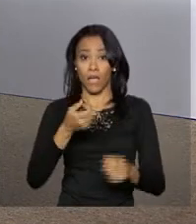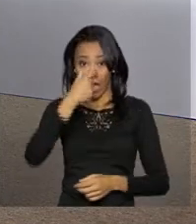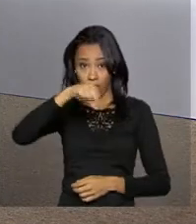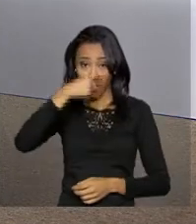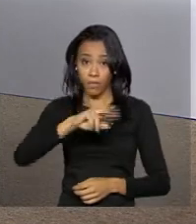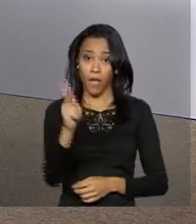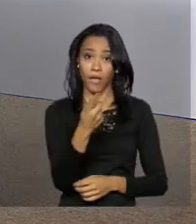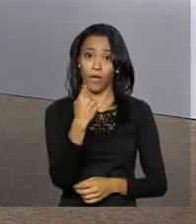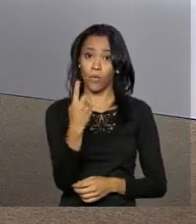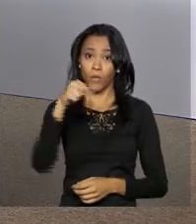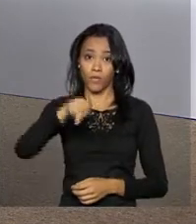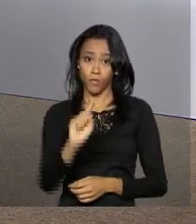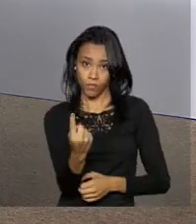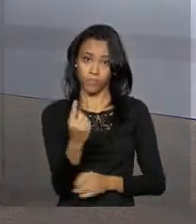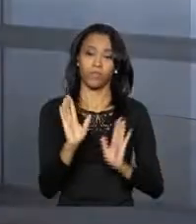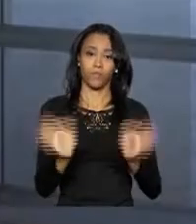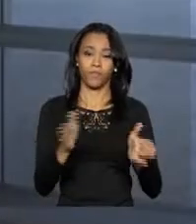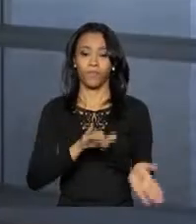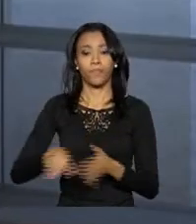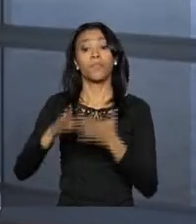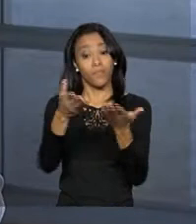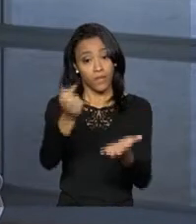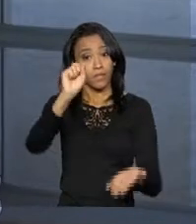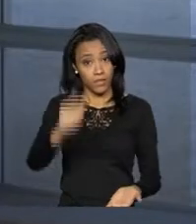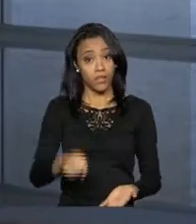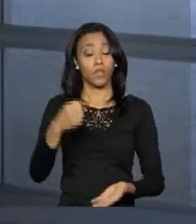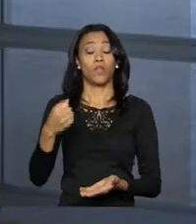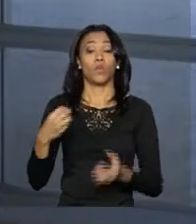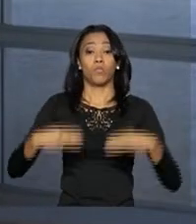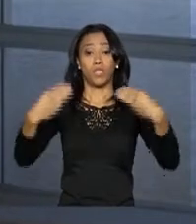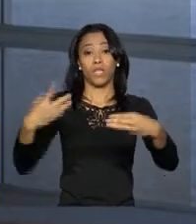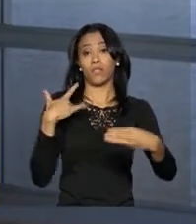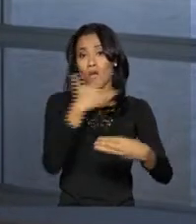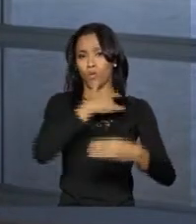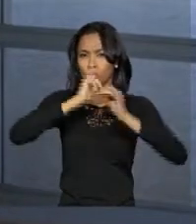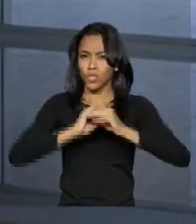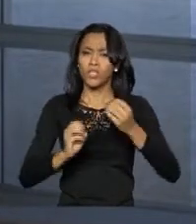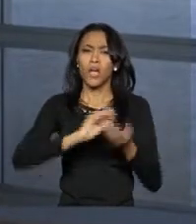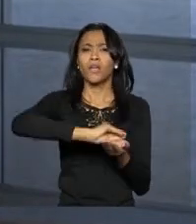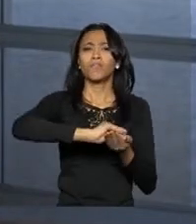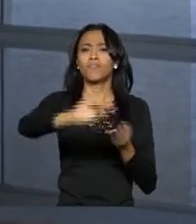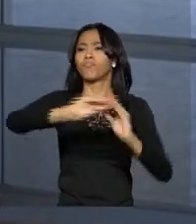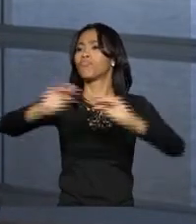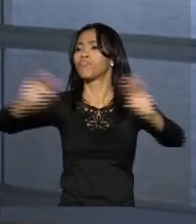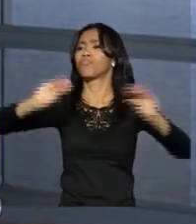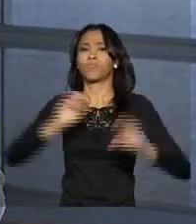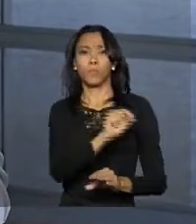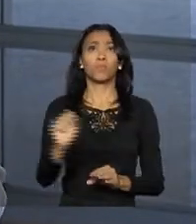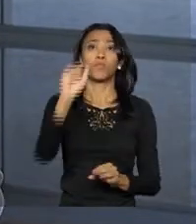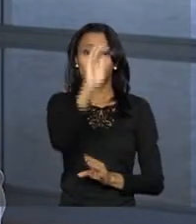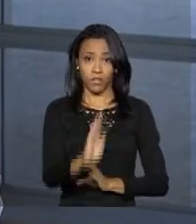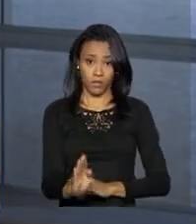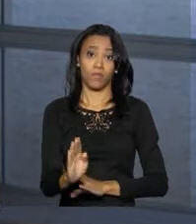mais informações. Paola? É, Aline. O Ministério da Saúde começou a enviar essas vacinas contra o H1N1 para os estados no dia